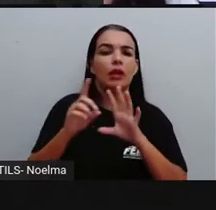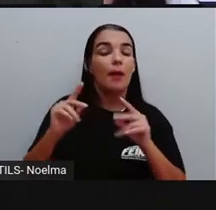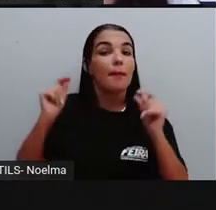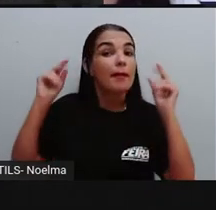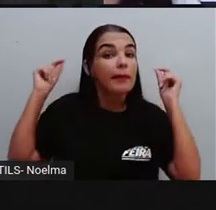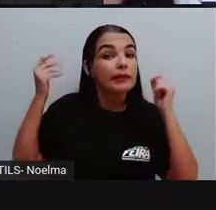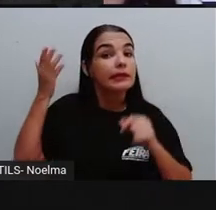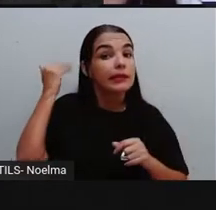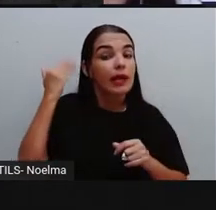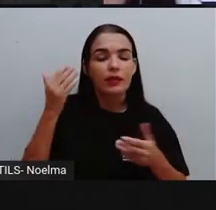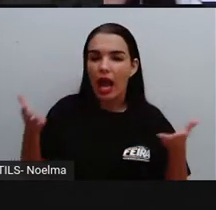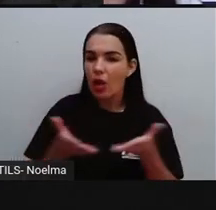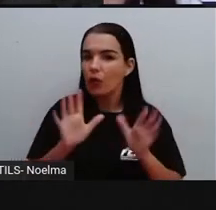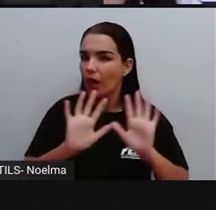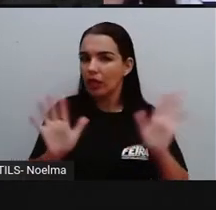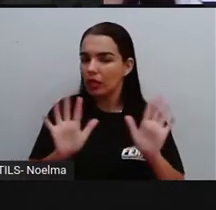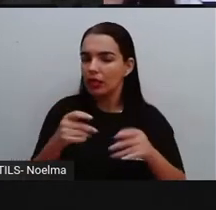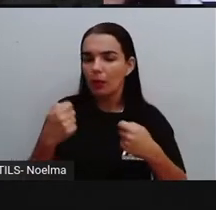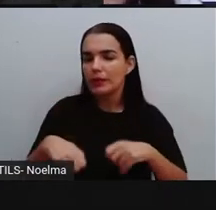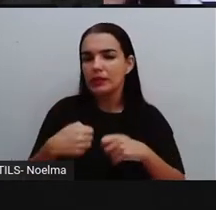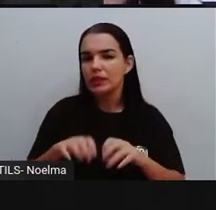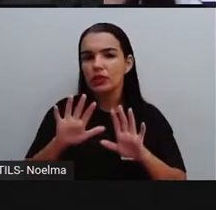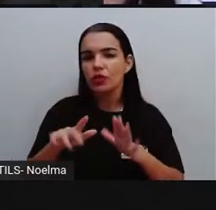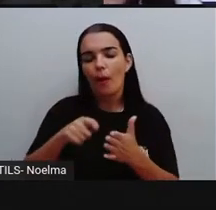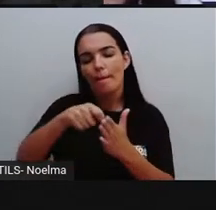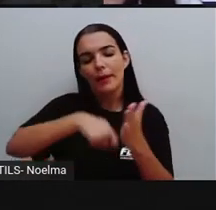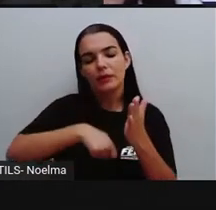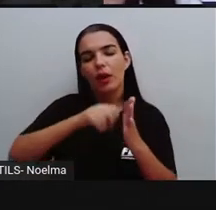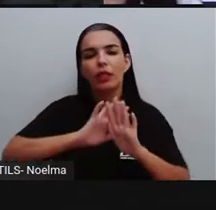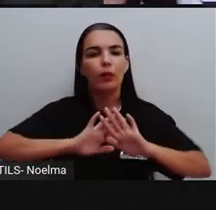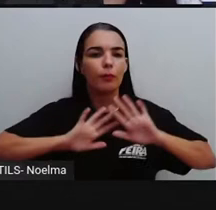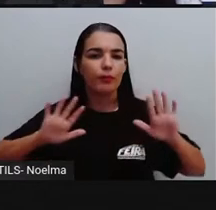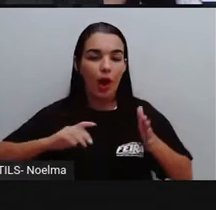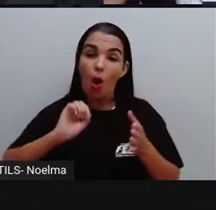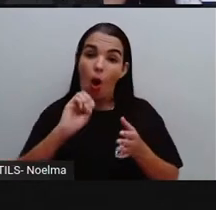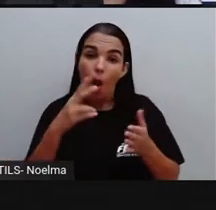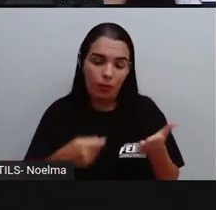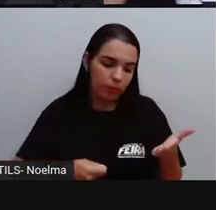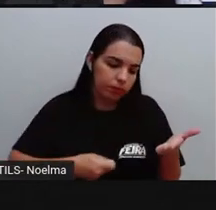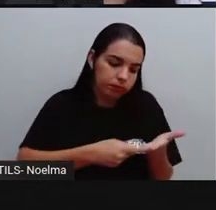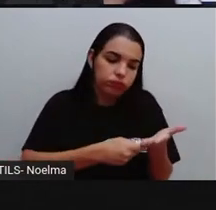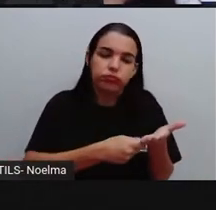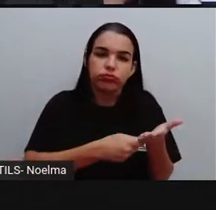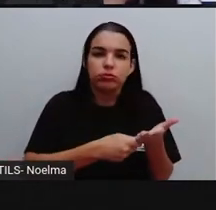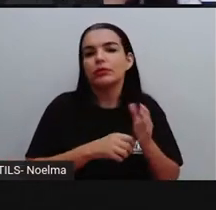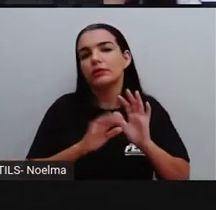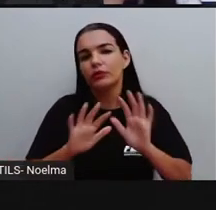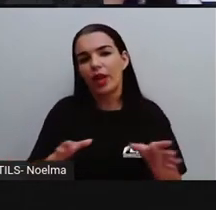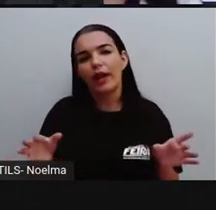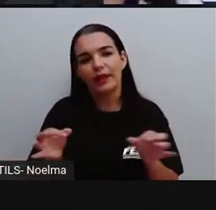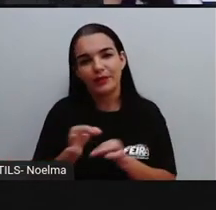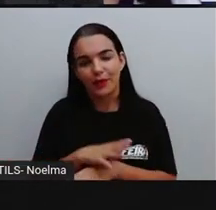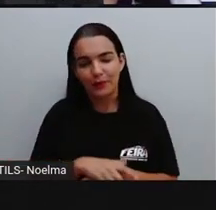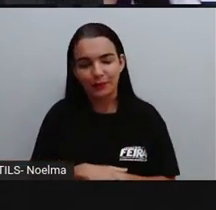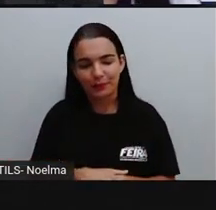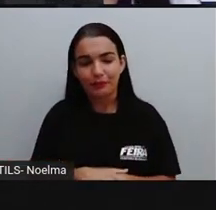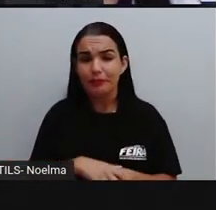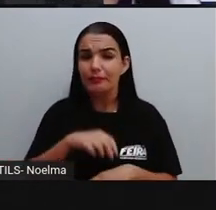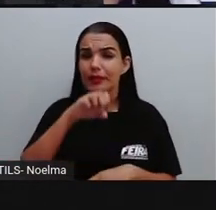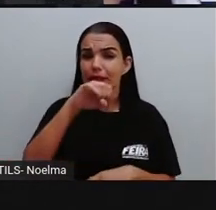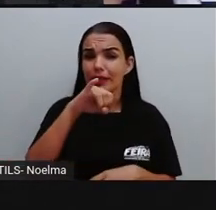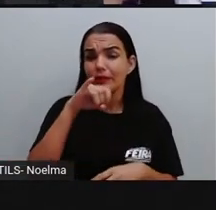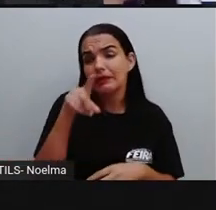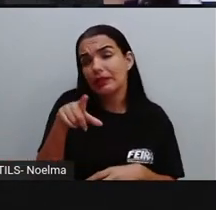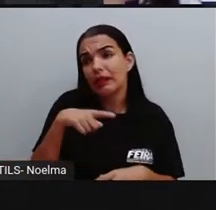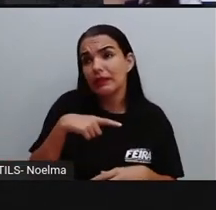transação. Com o próprio cartão ali na maquininha, a gente já resolve o problema, né? Caso você tenha